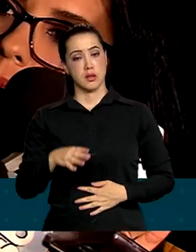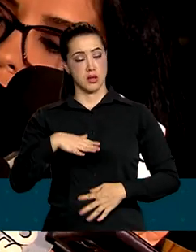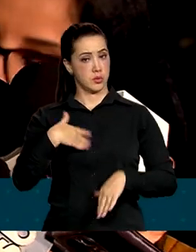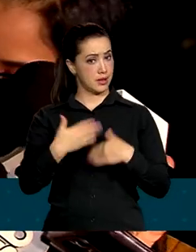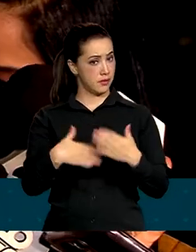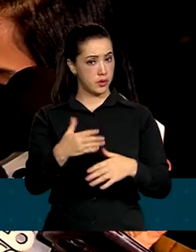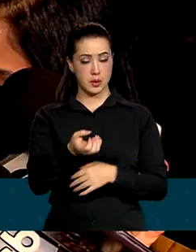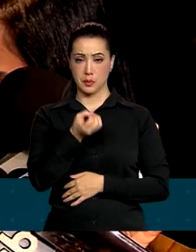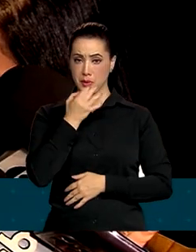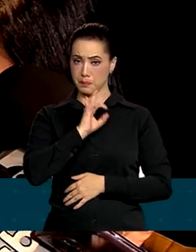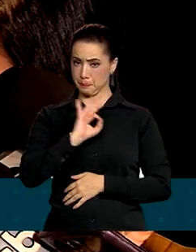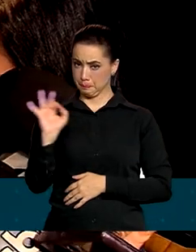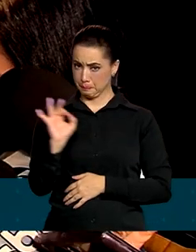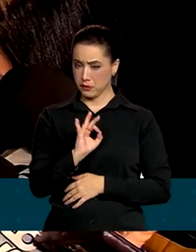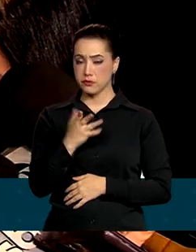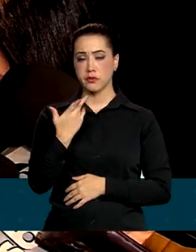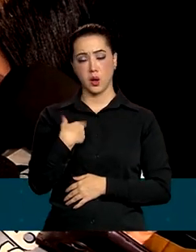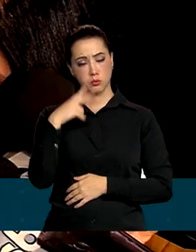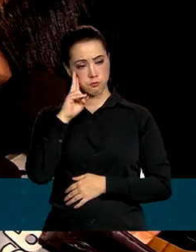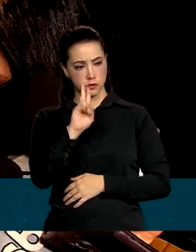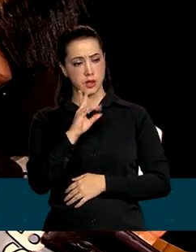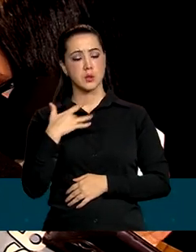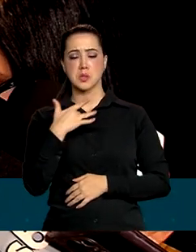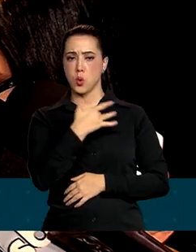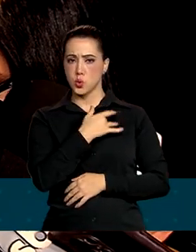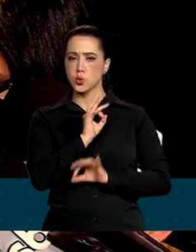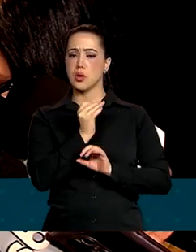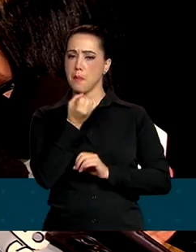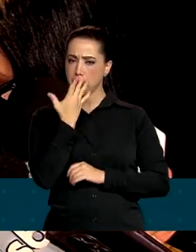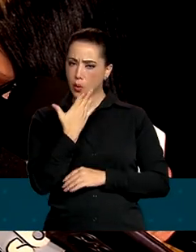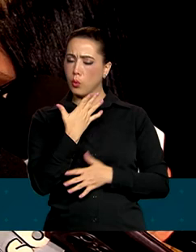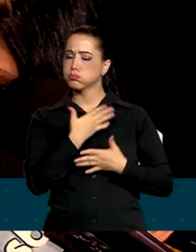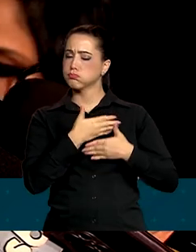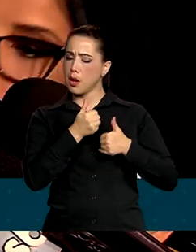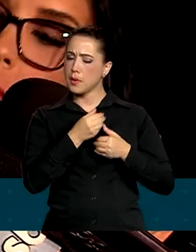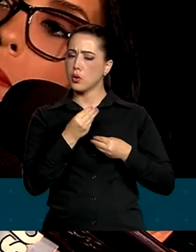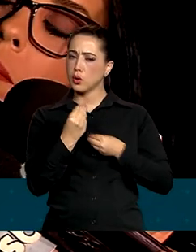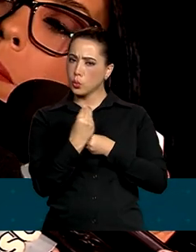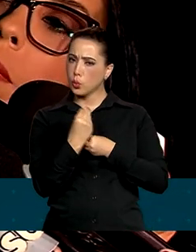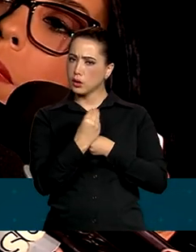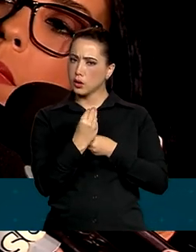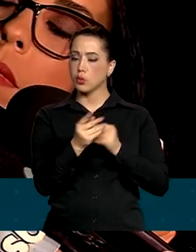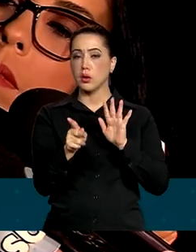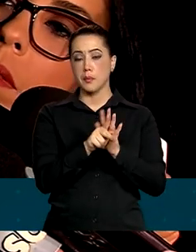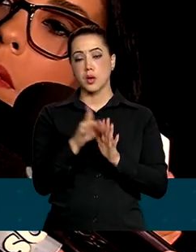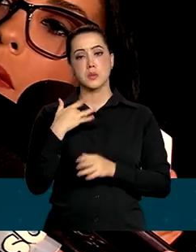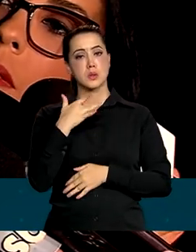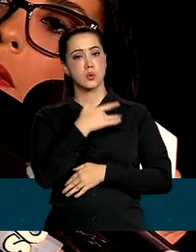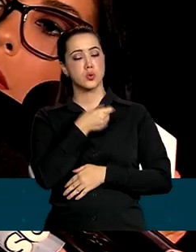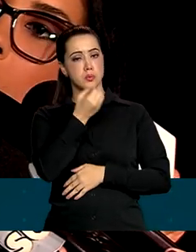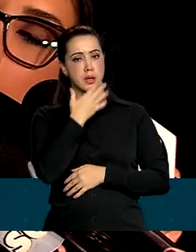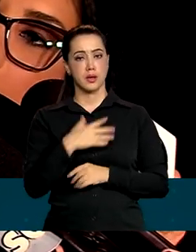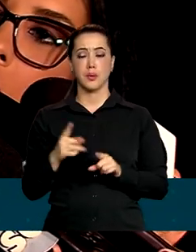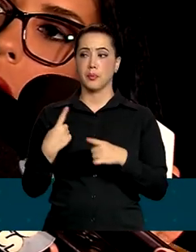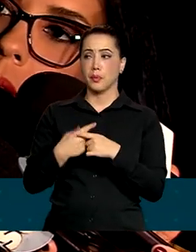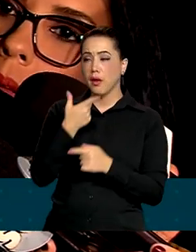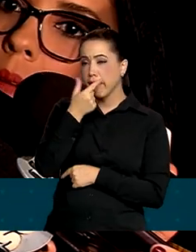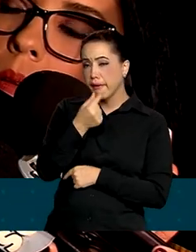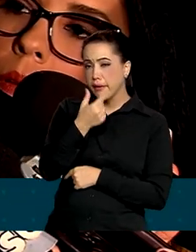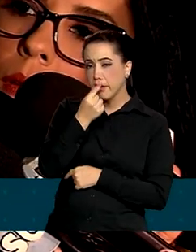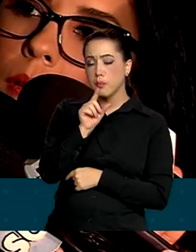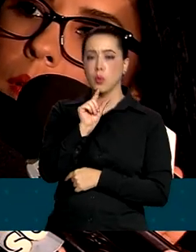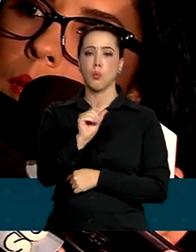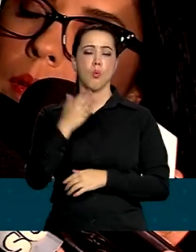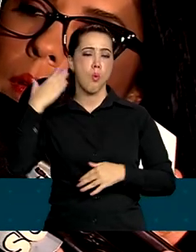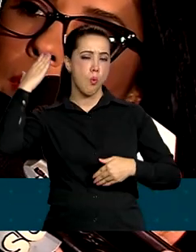muito bem, muito bem do ponto de vista clínico. Saúde boa, se recuperando muito bem dessa gripe com a pneumonia que